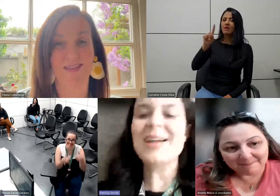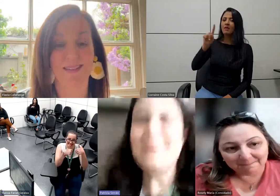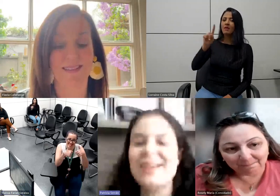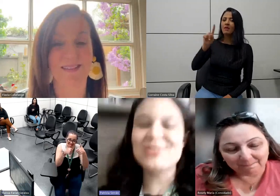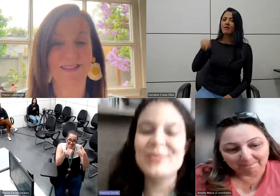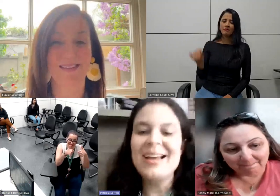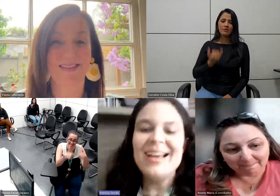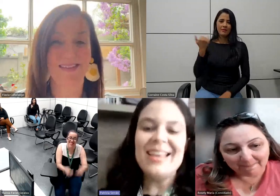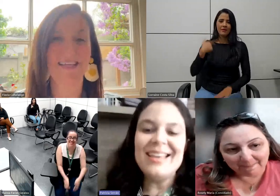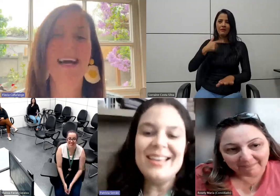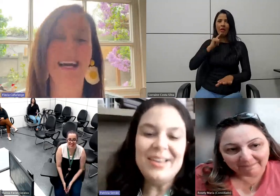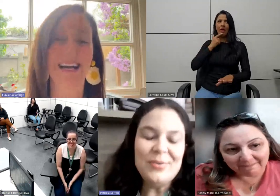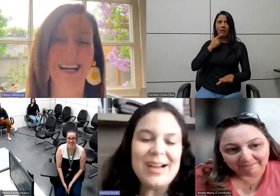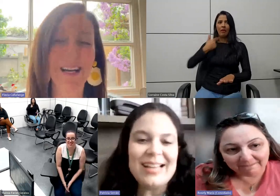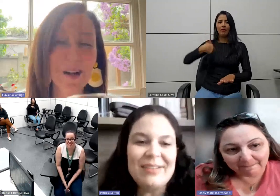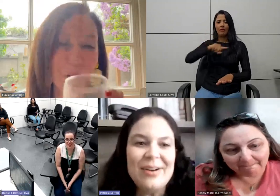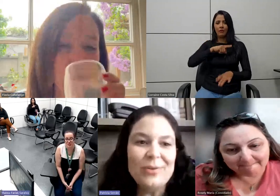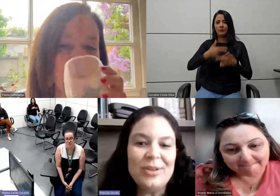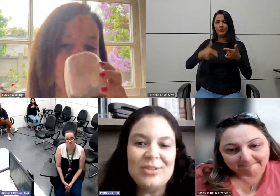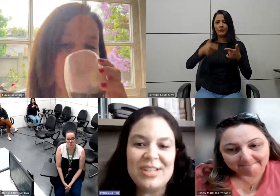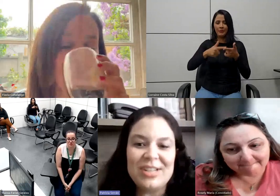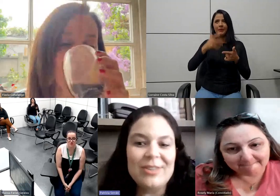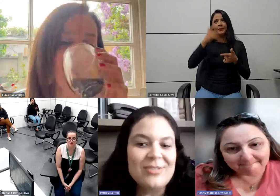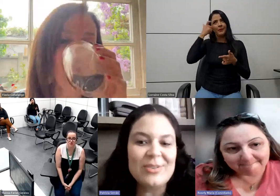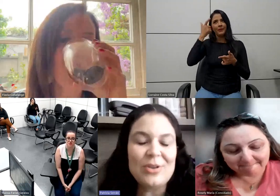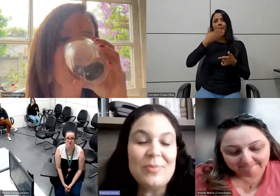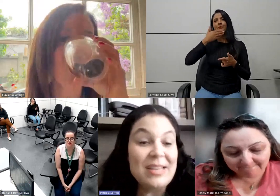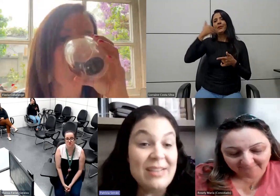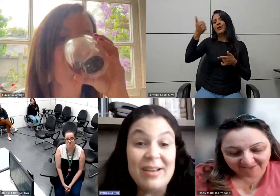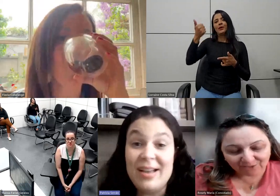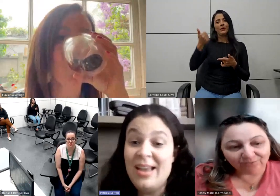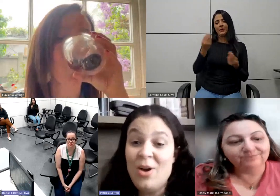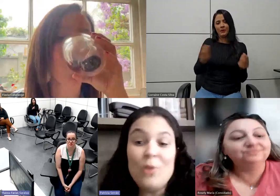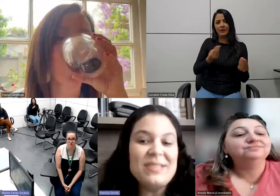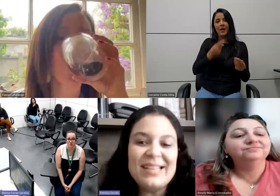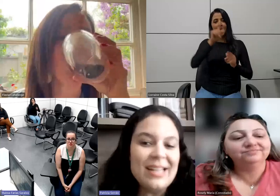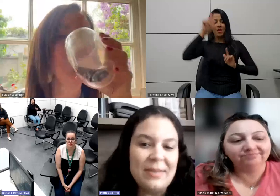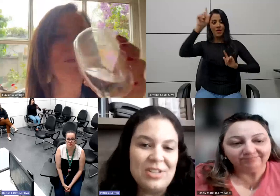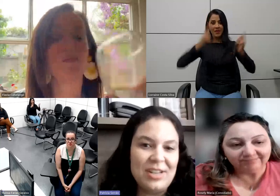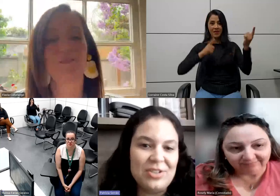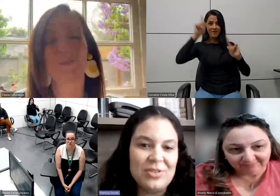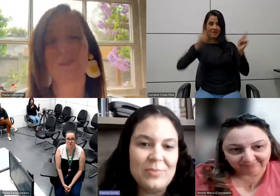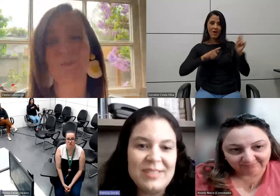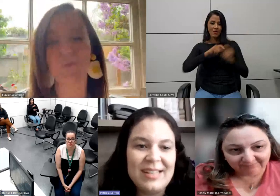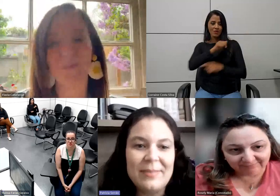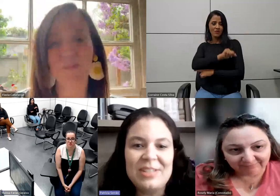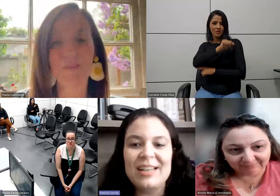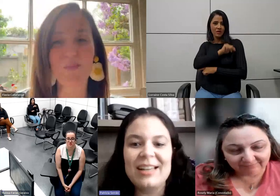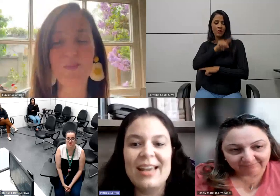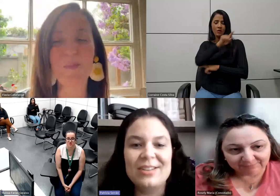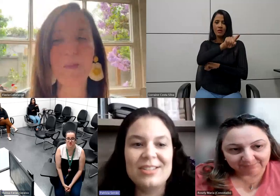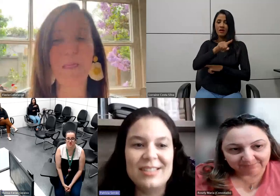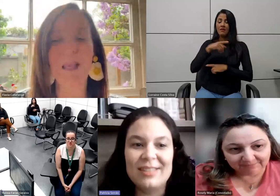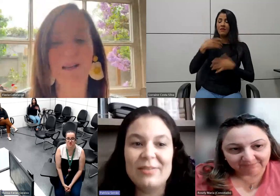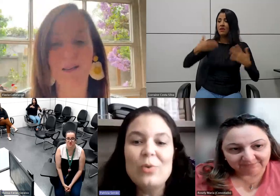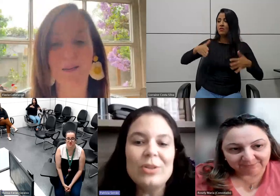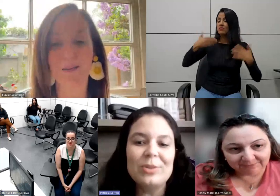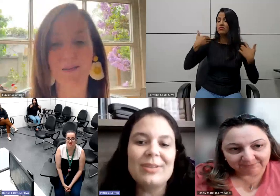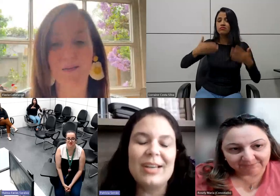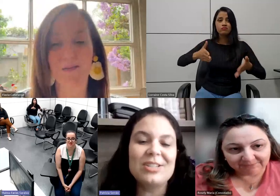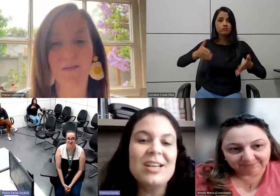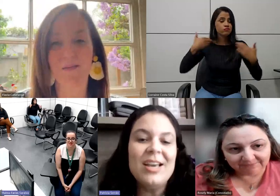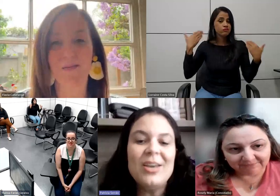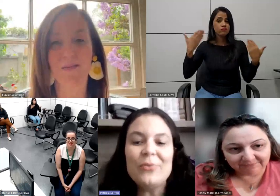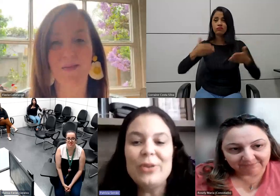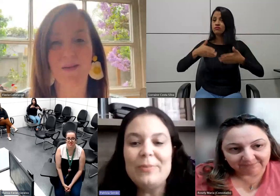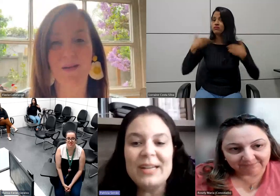acha que ria o melhor remédio, e em um carnaval no Rio de Janeiro eu tenho desautonomia, estava obscenamente quente, obscenamente quente, assim, estava